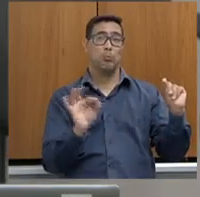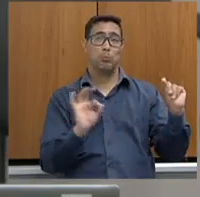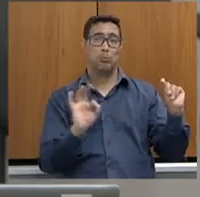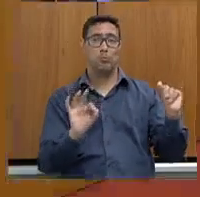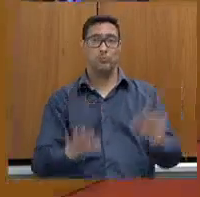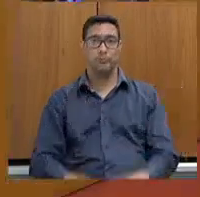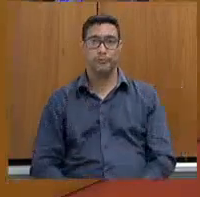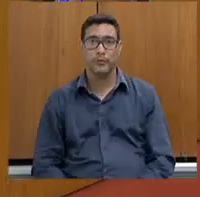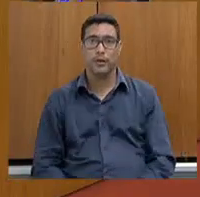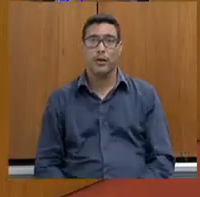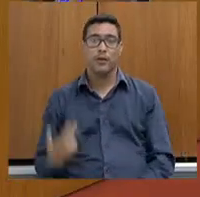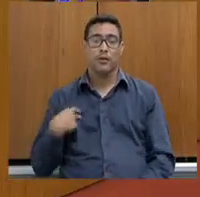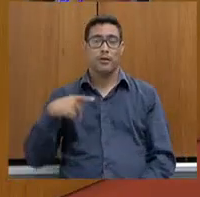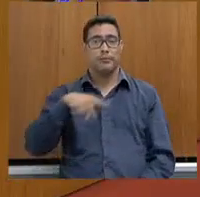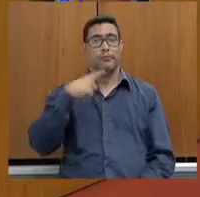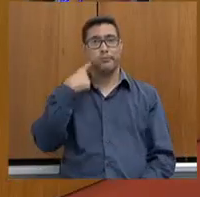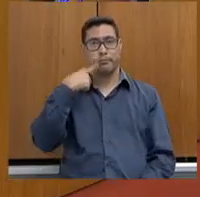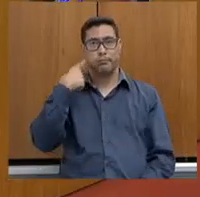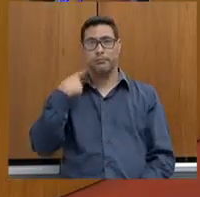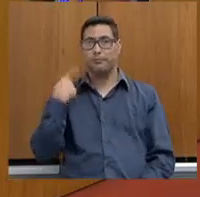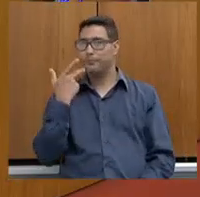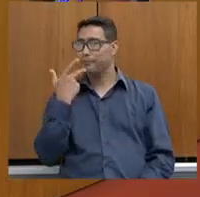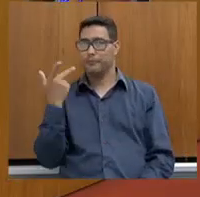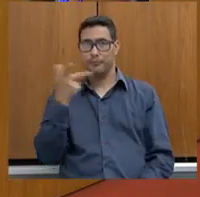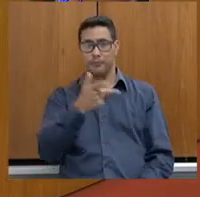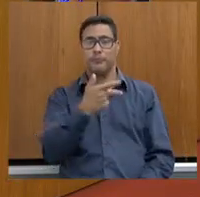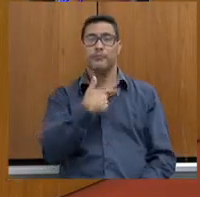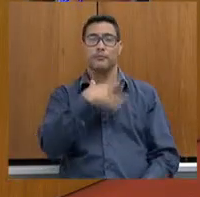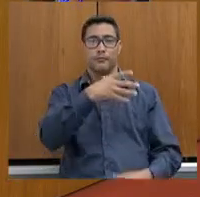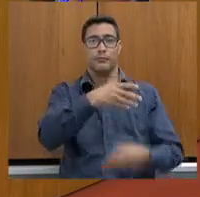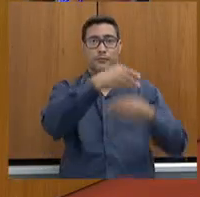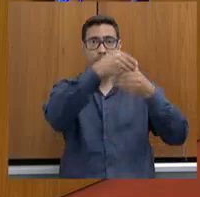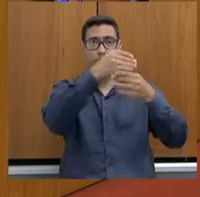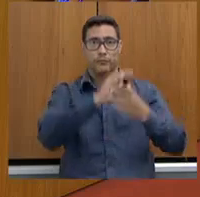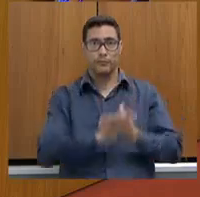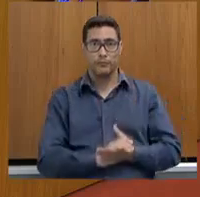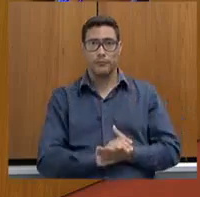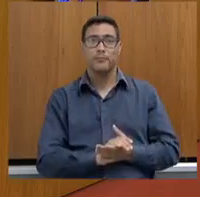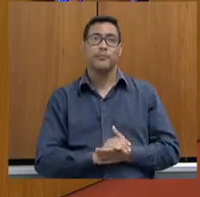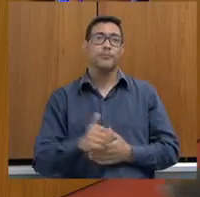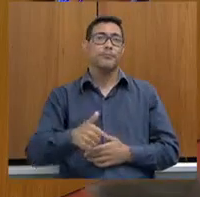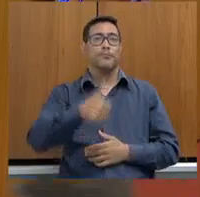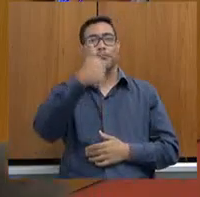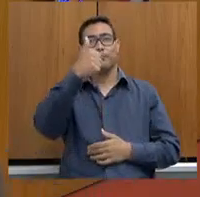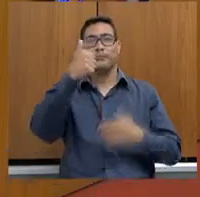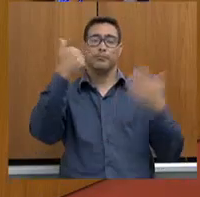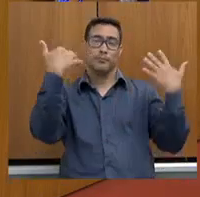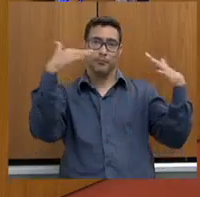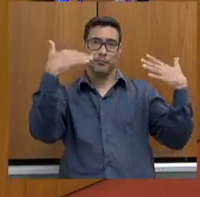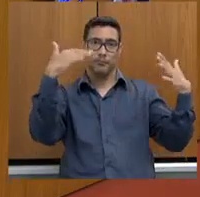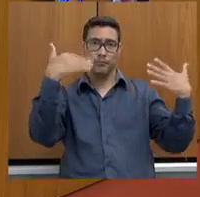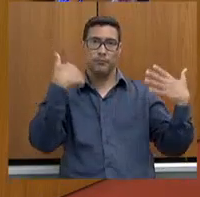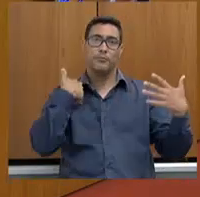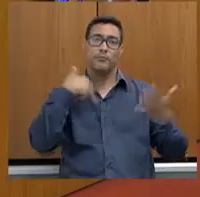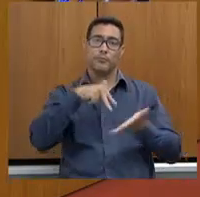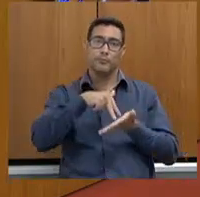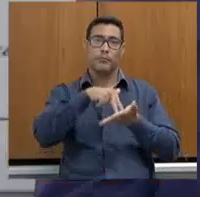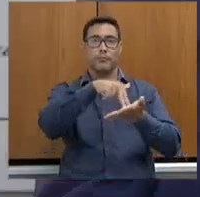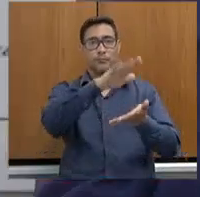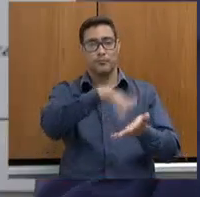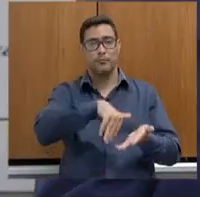queria só acrescentar o deputado Sargento Rodrigues à fala de vossa excelência. Primeiramente, parabenizar a postura do secretário, inclusive